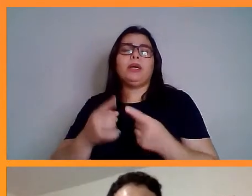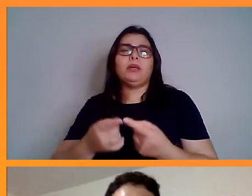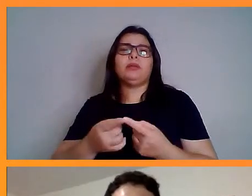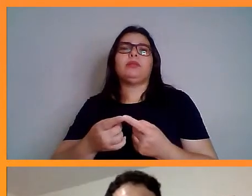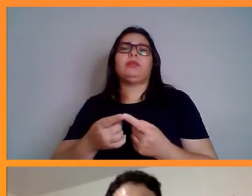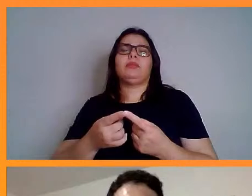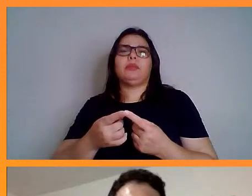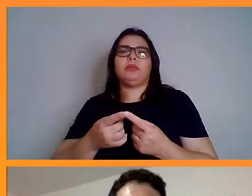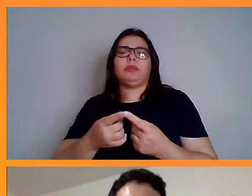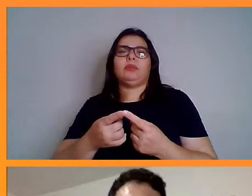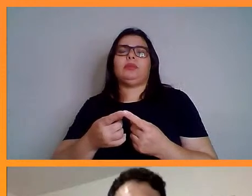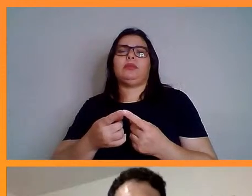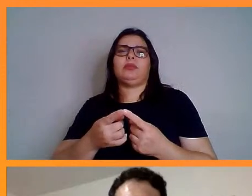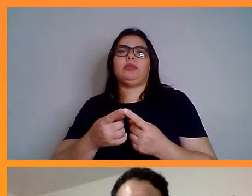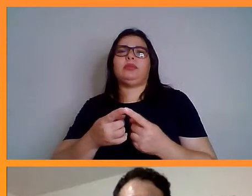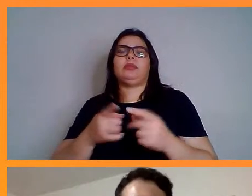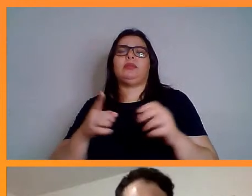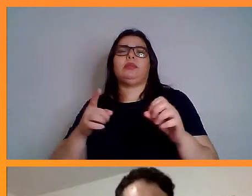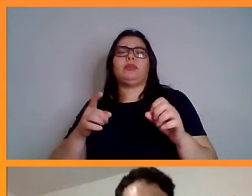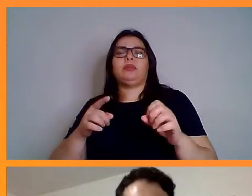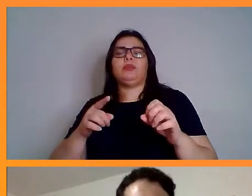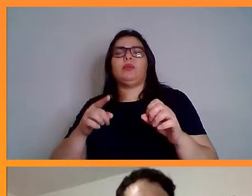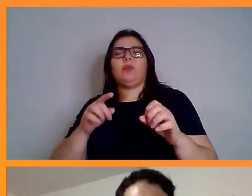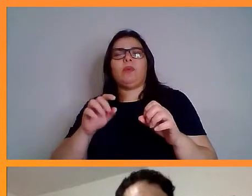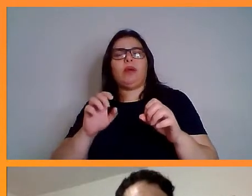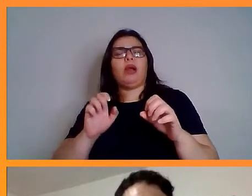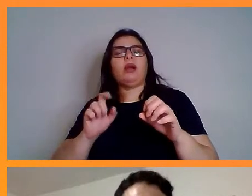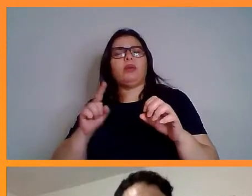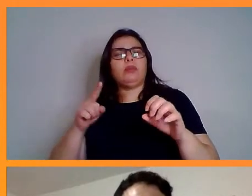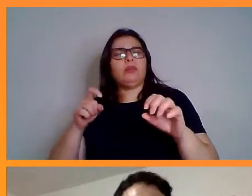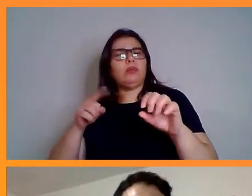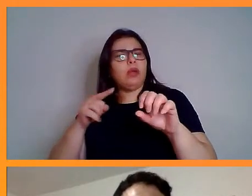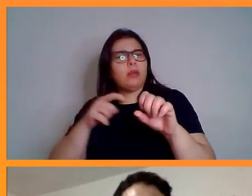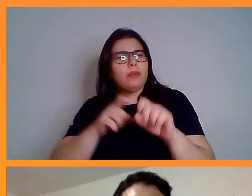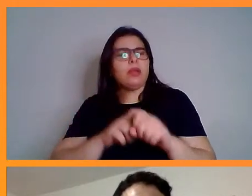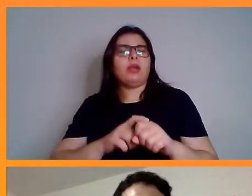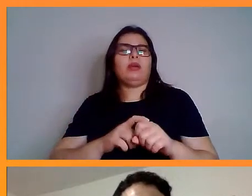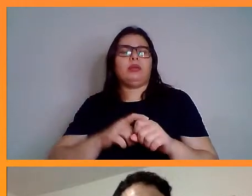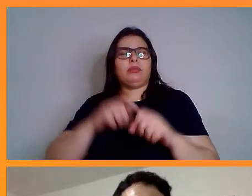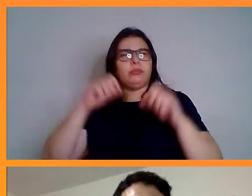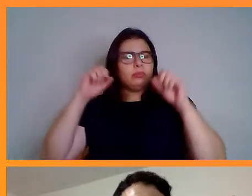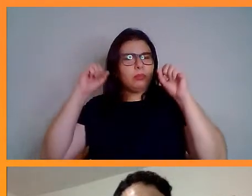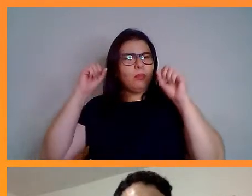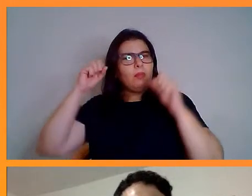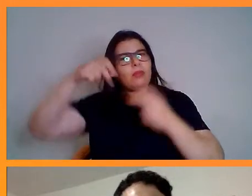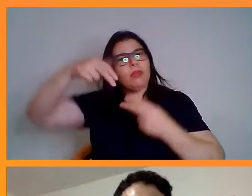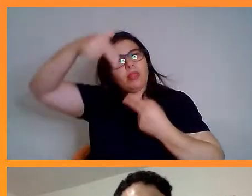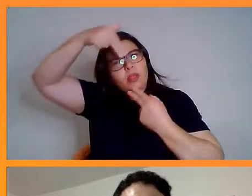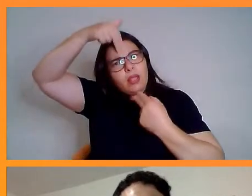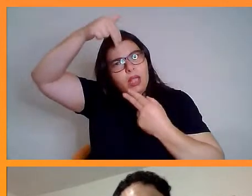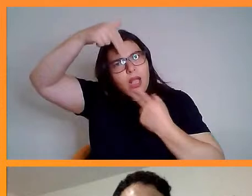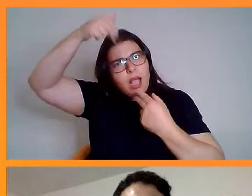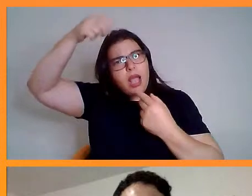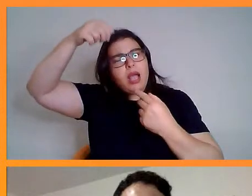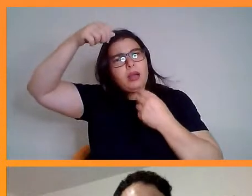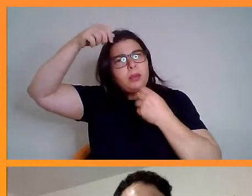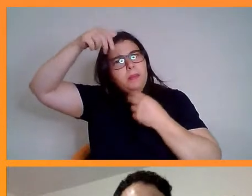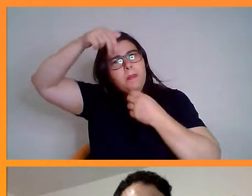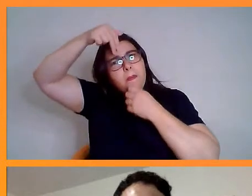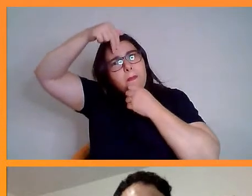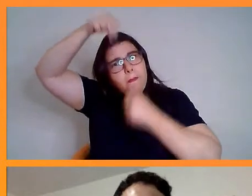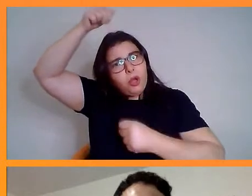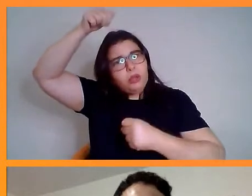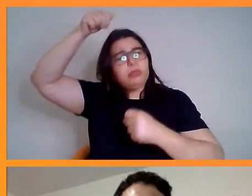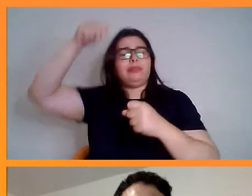de cabra e ovelha, por exemplo, né. E nasceu o indivíduo quimérico, né. E o que que é o quimérico? É justamente esse